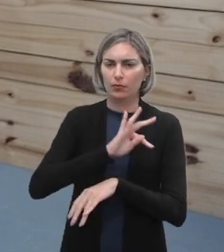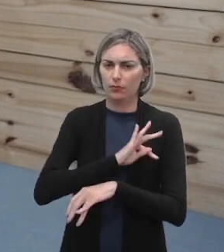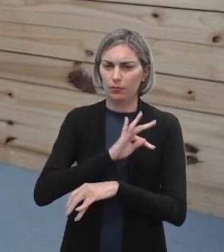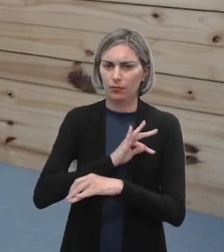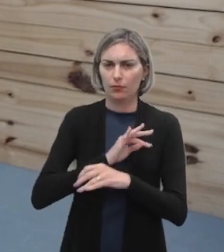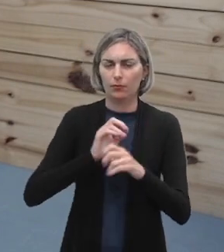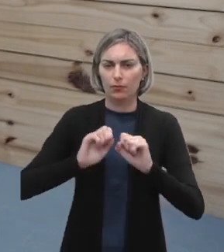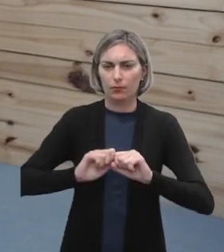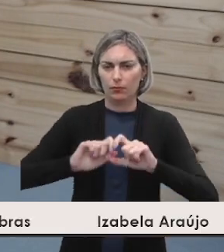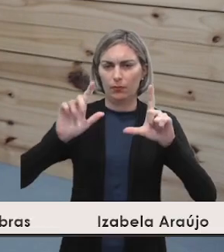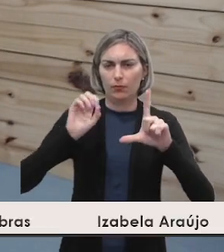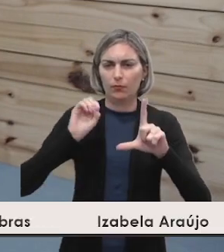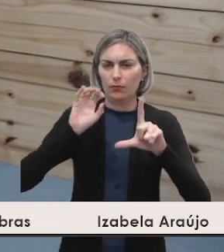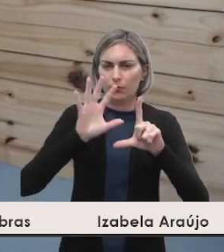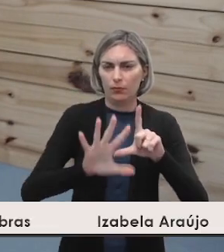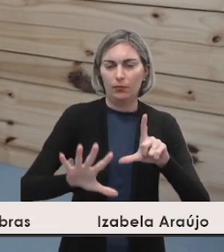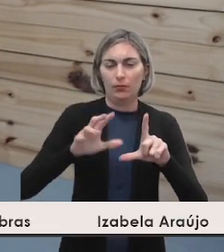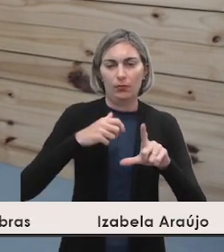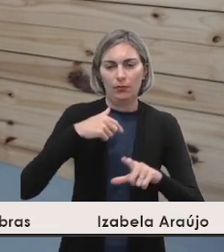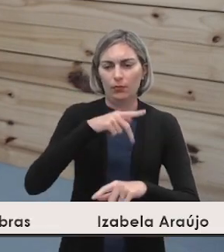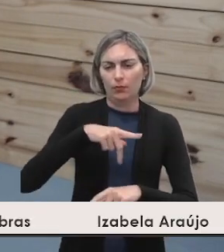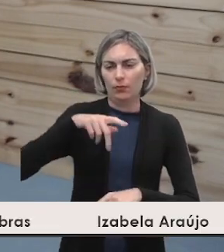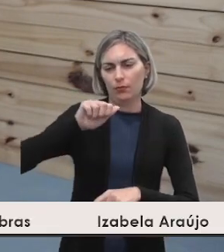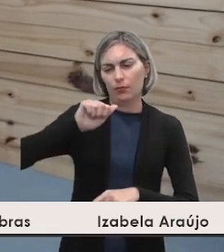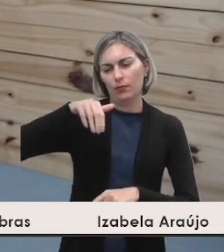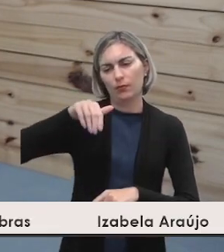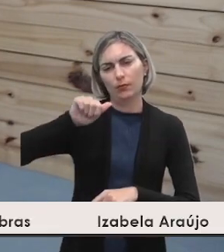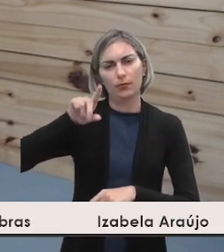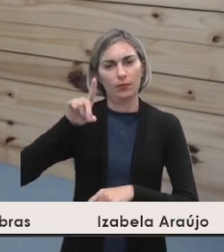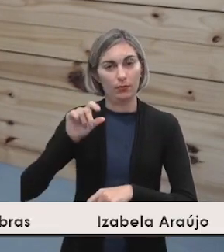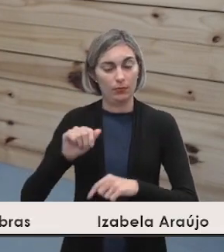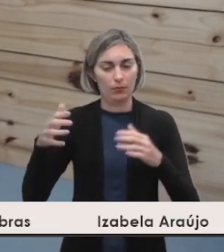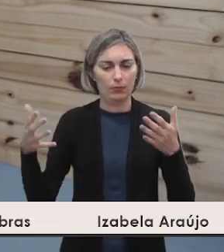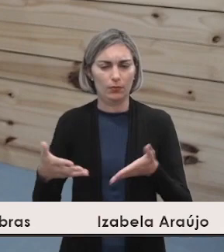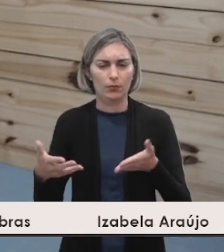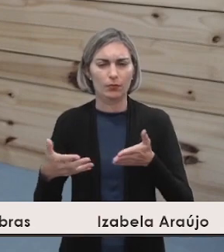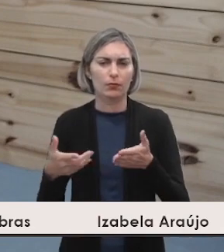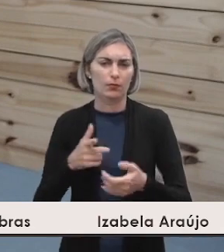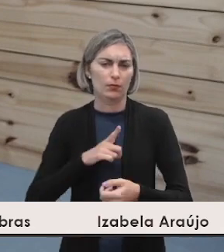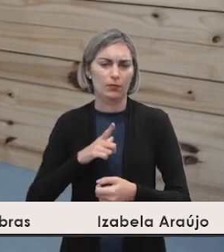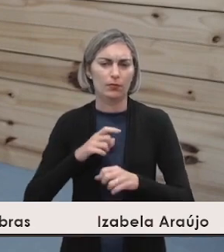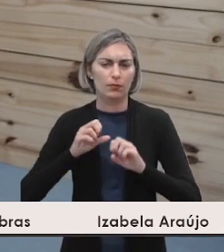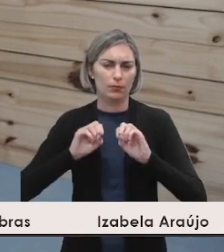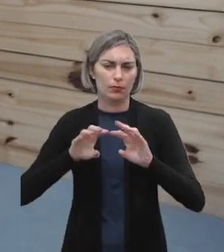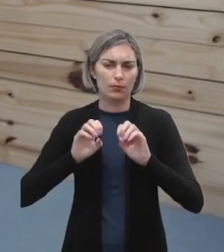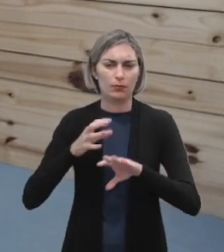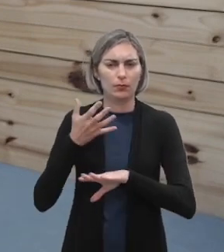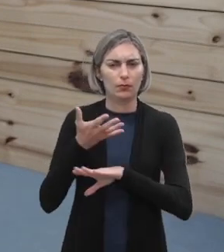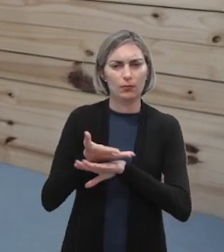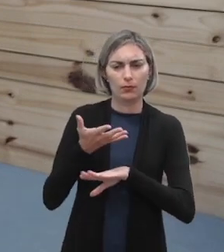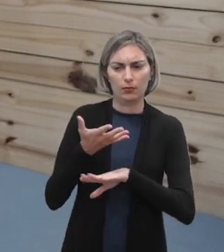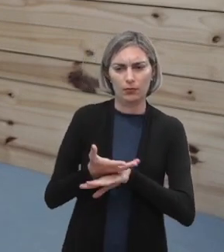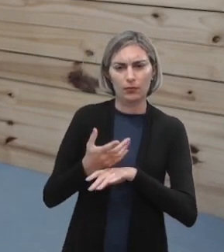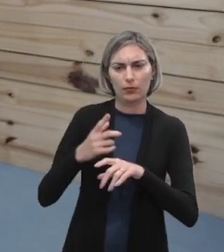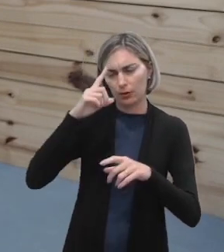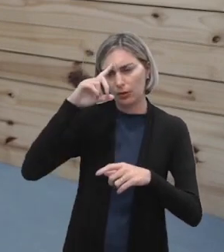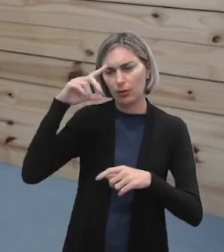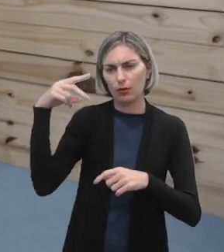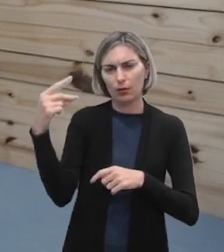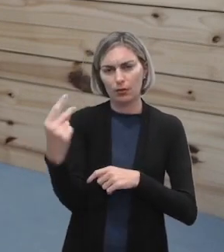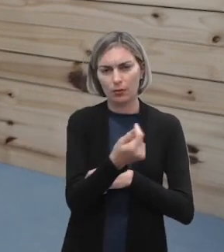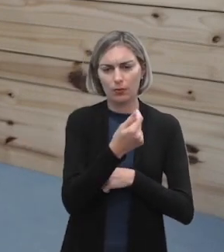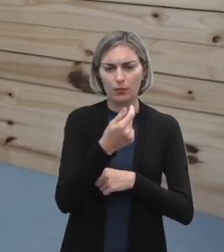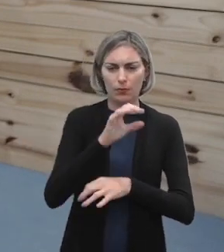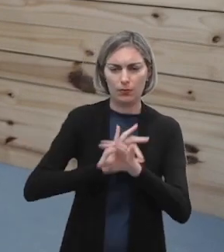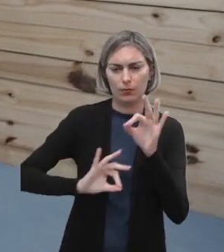em Multimídia. Eu sou a professora Amanda Nascimento e hoje vamos ter uma aula da disciplina Criação e